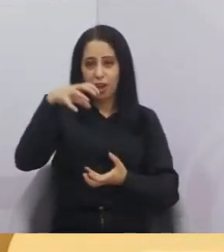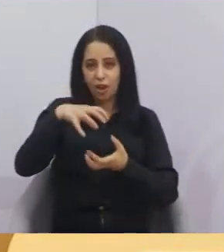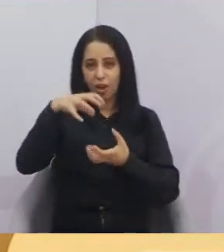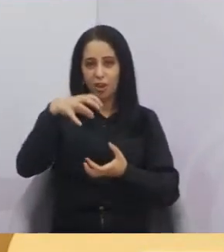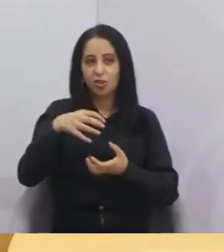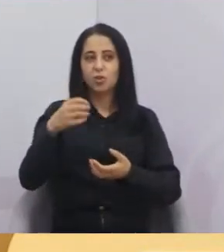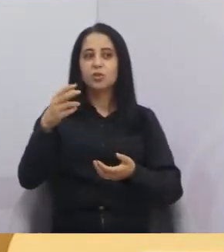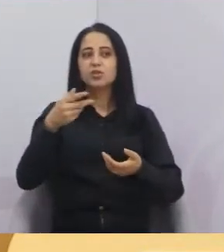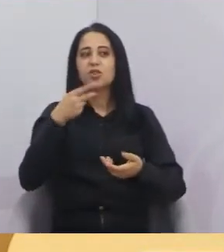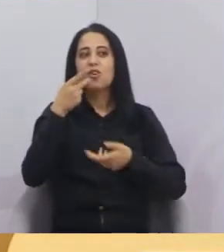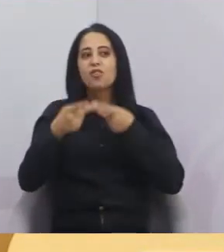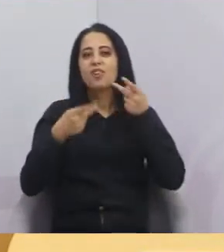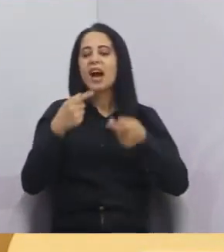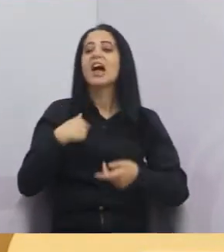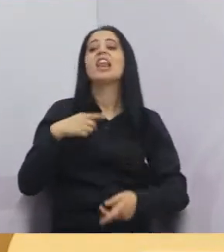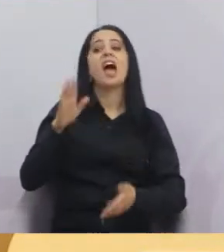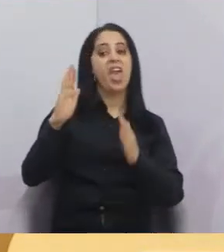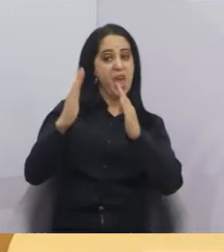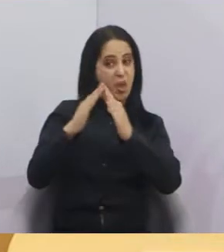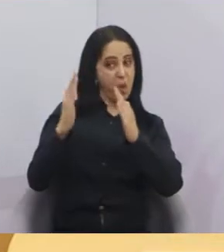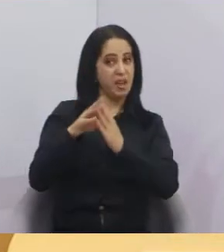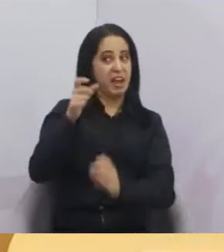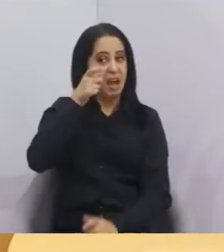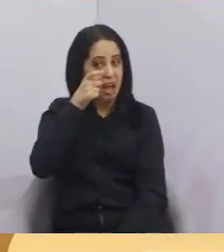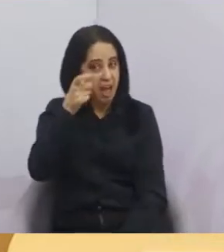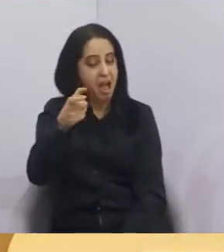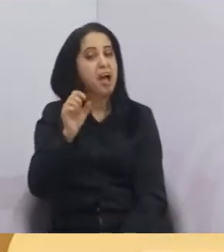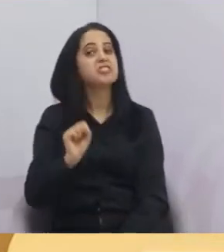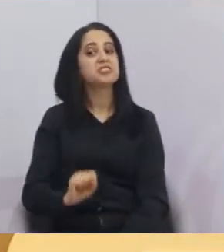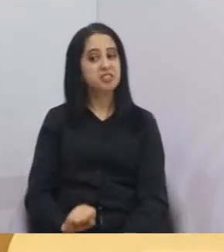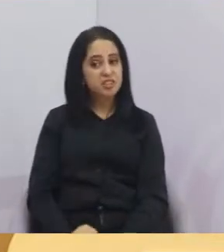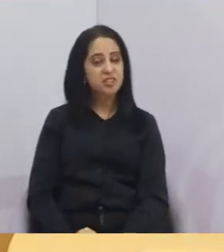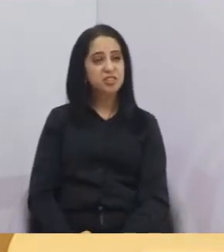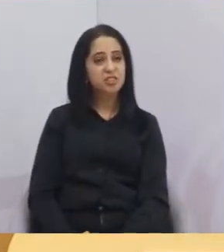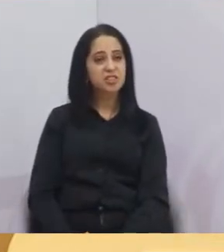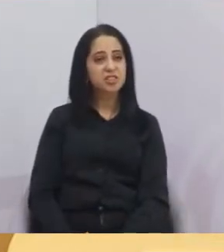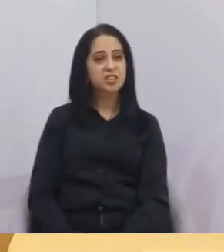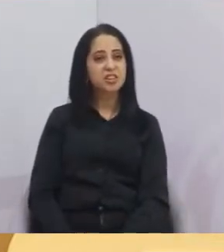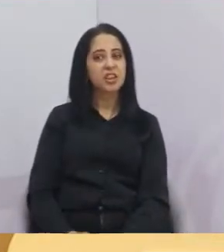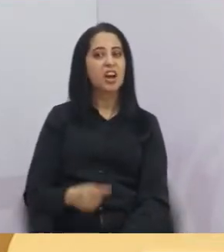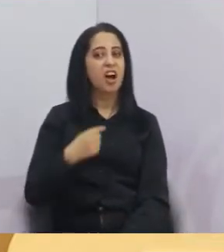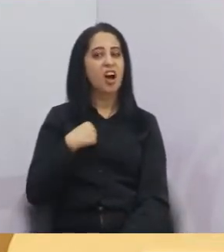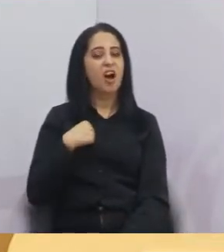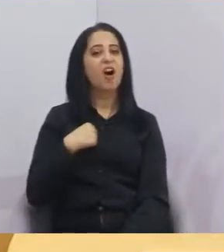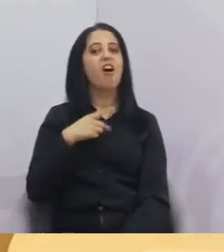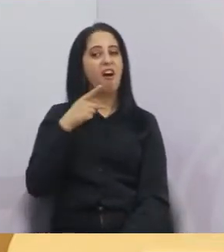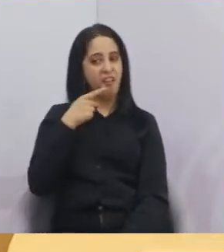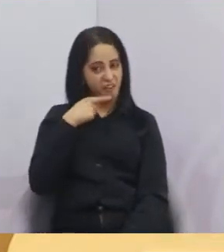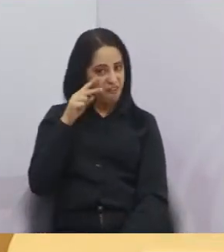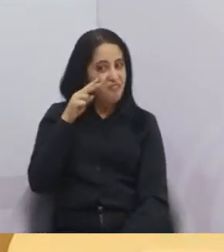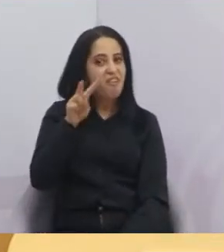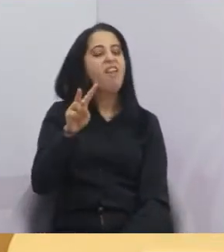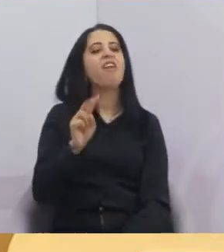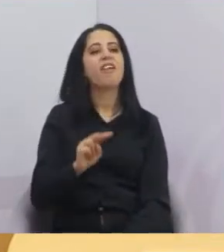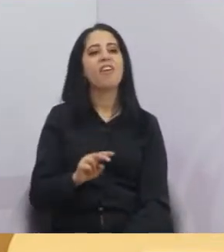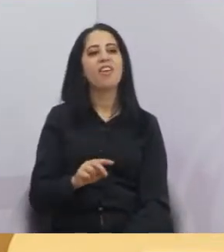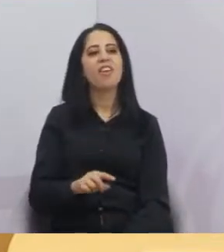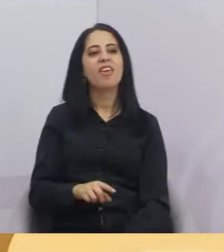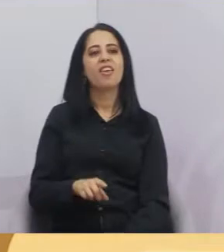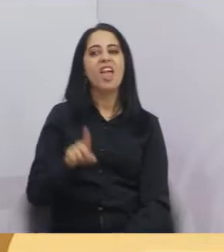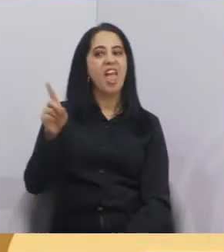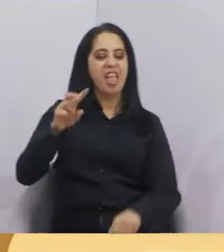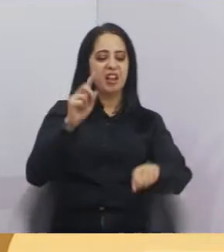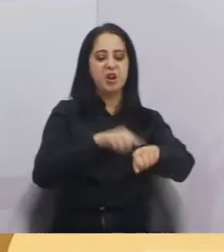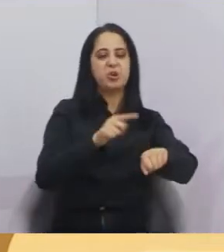rua e falam assim, eu estava lá em casa vendo, hein? Eu vi você falar, o Edgar não colocou o tempo. Eles falam para mim, lá. Eles falam, Edgar não